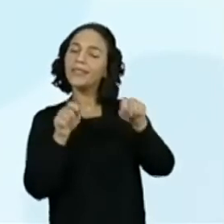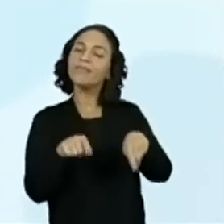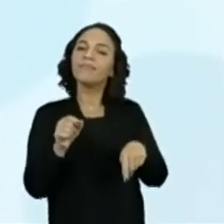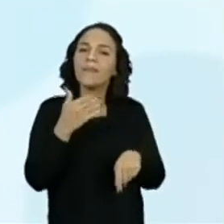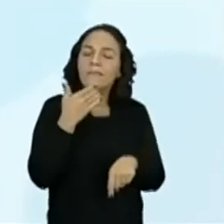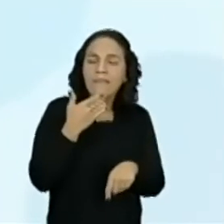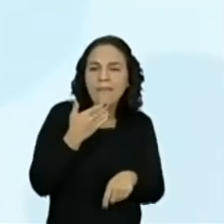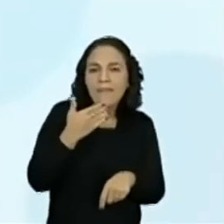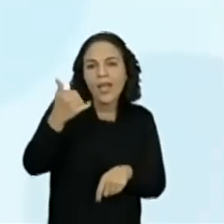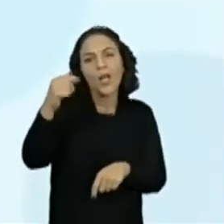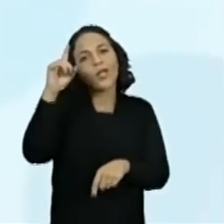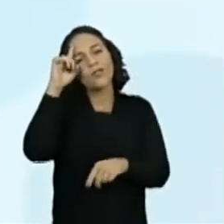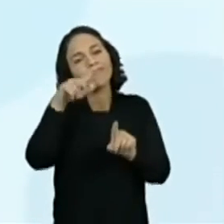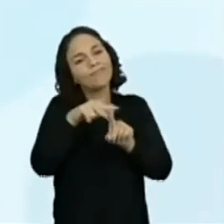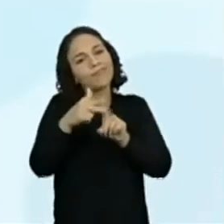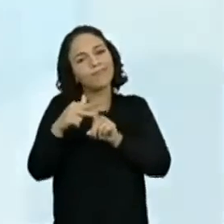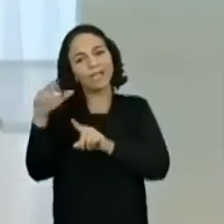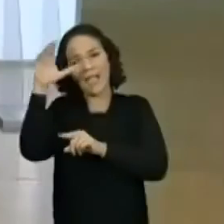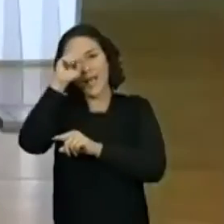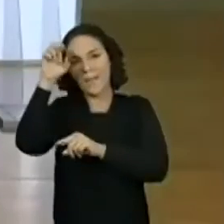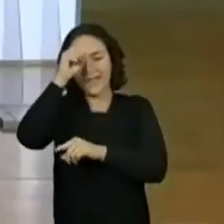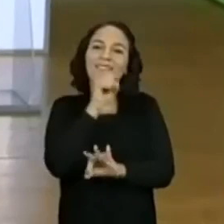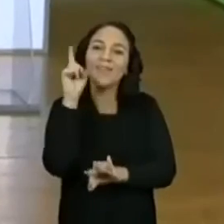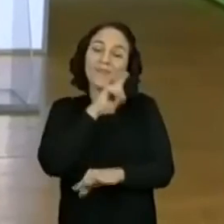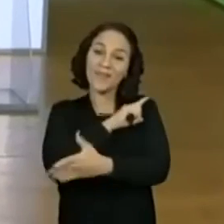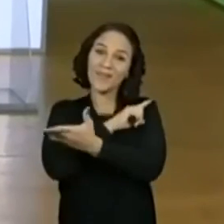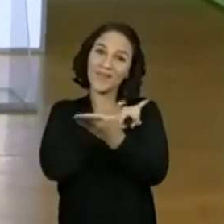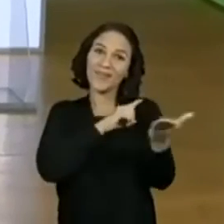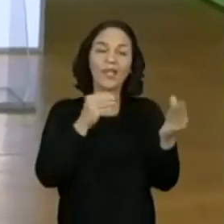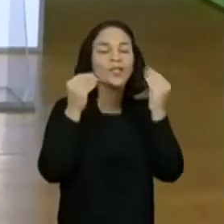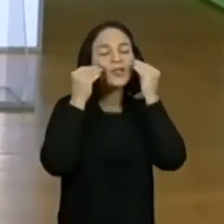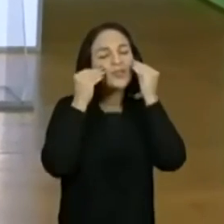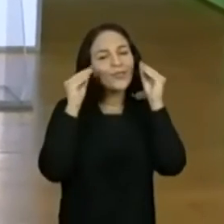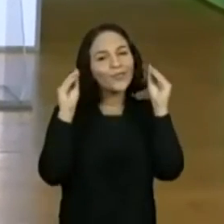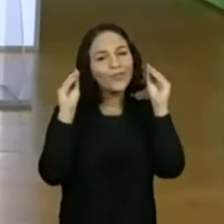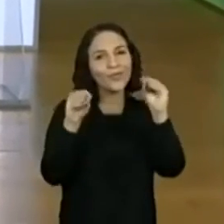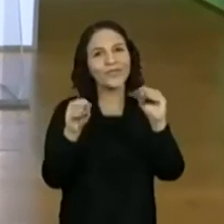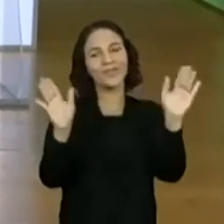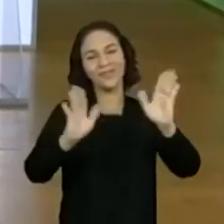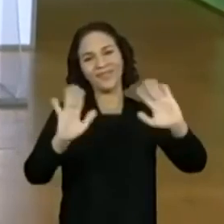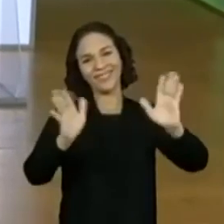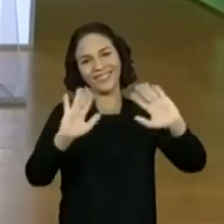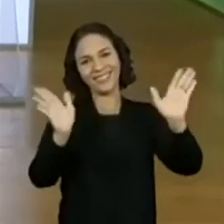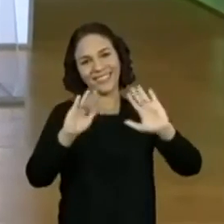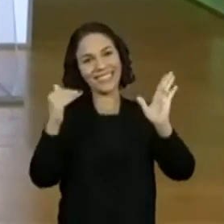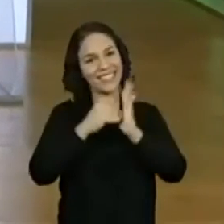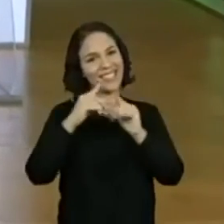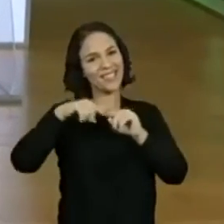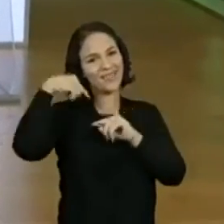melhorando cada vez mais e aprendendo sempre, tá bom? Ó. Beijão, pessoal. Até a próxima. Tchau, tchau.